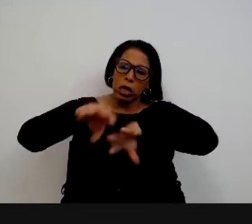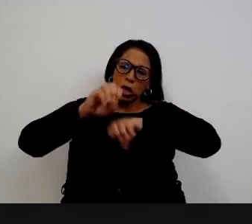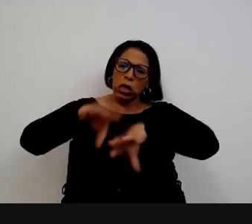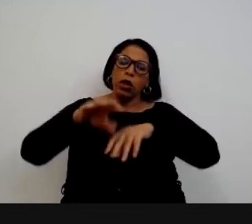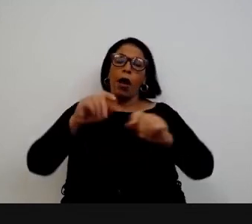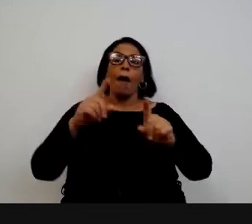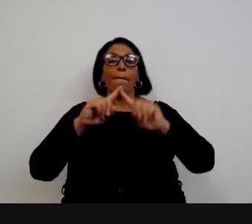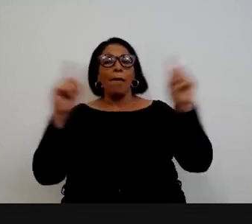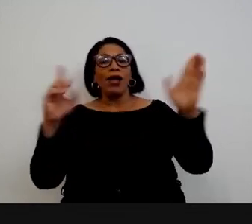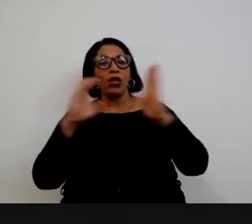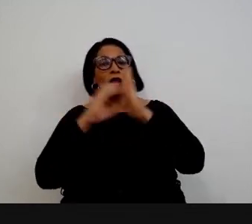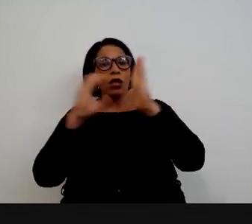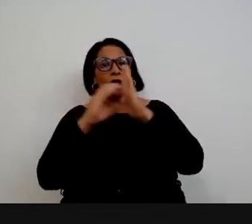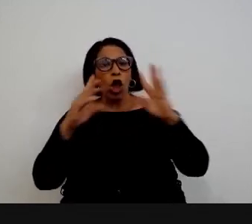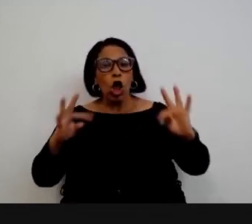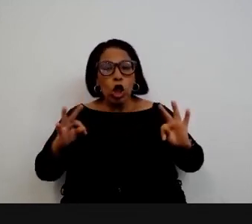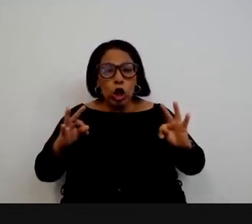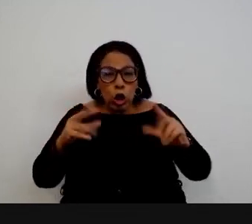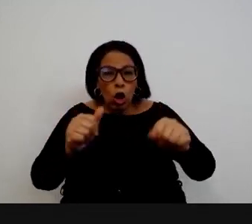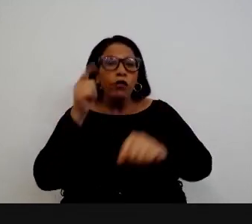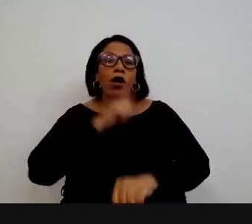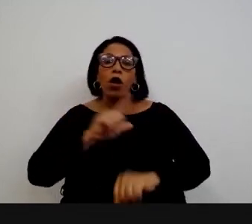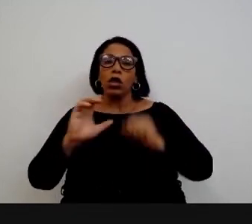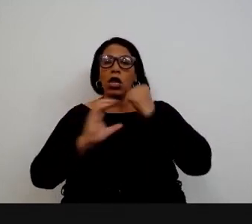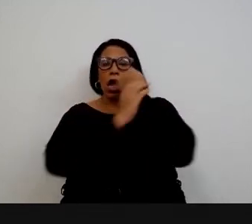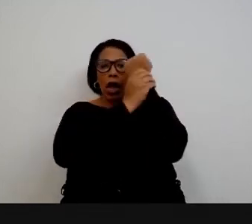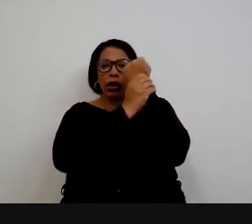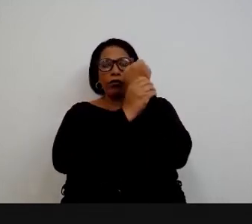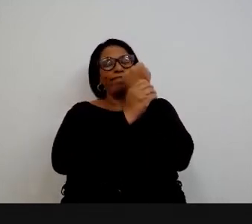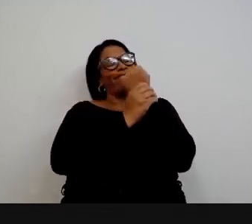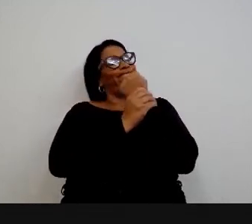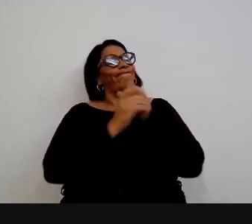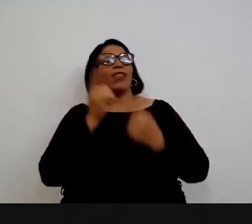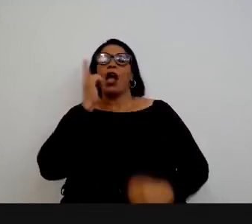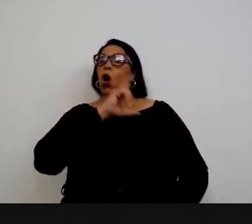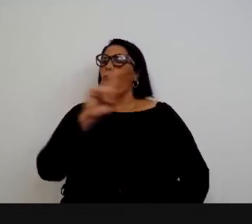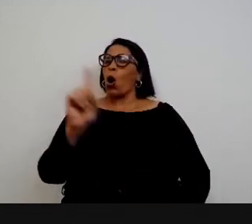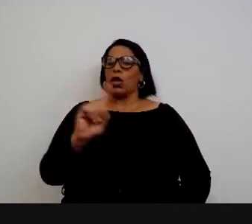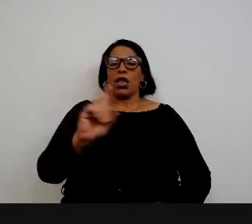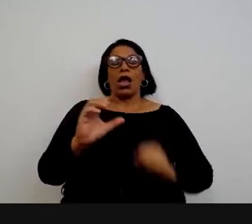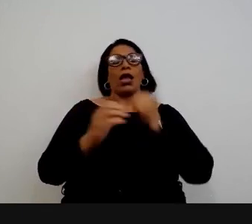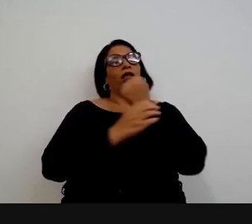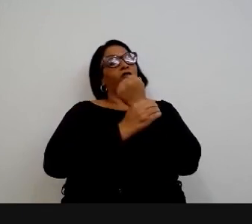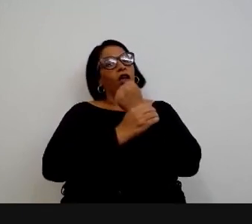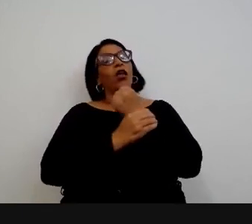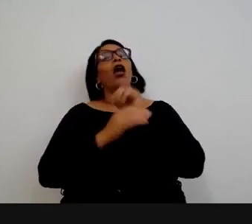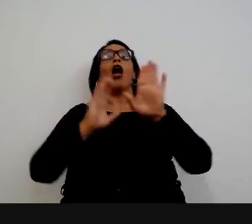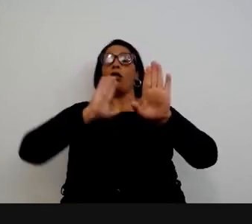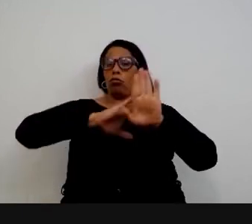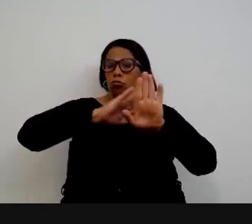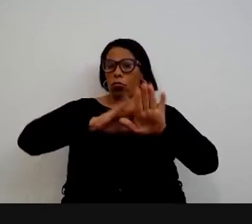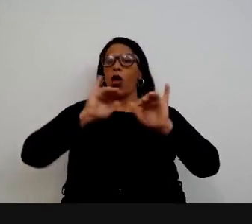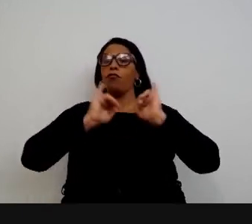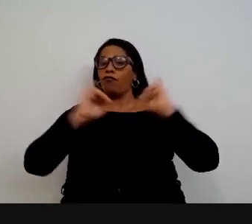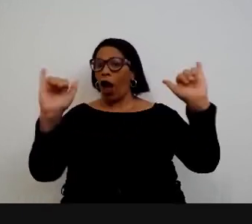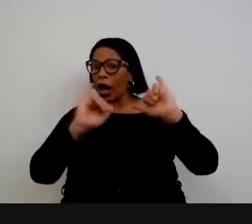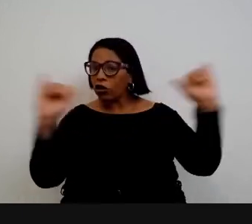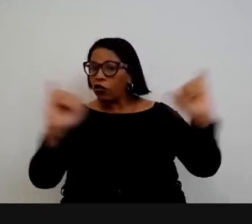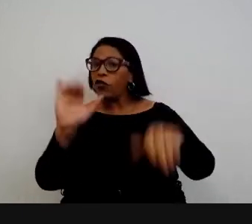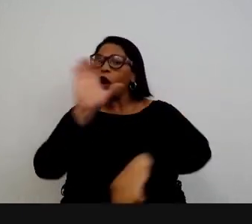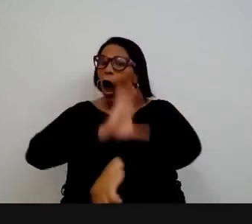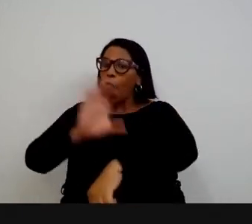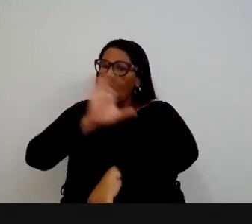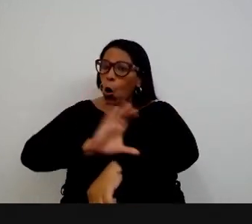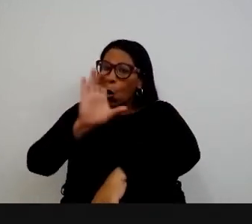servidor vai ver essa capacitação bom isso a gente não pode garantir a gente pode divulgar mas existe